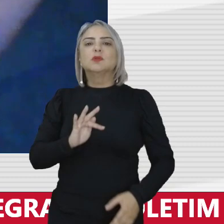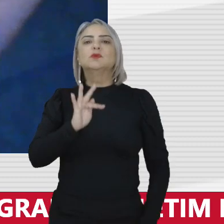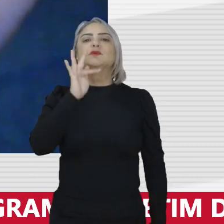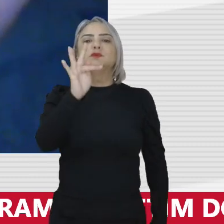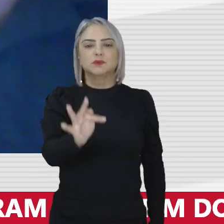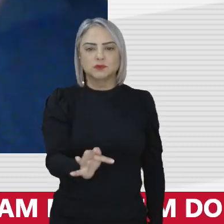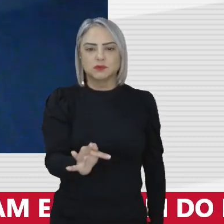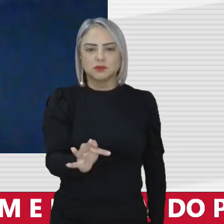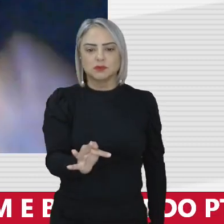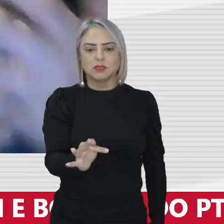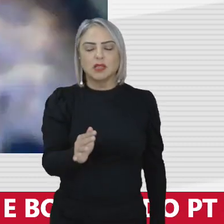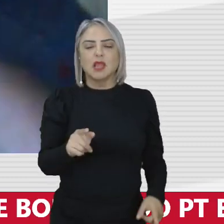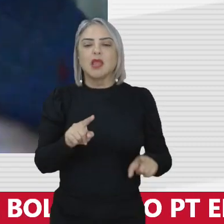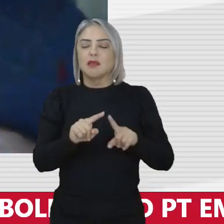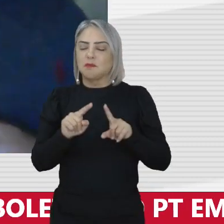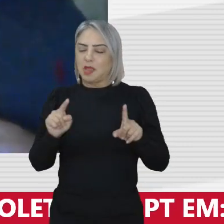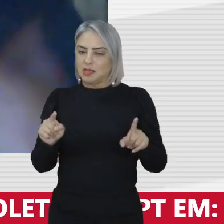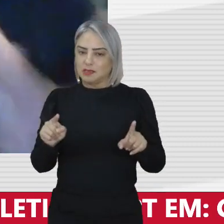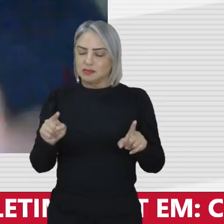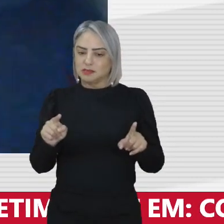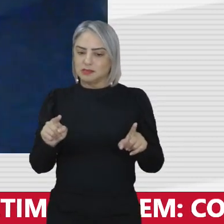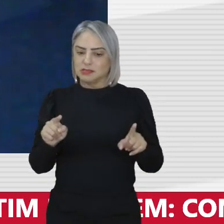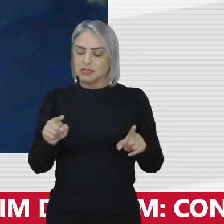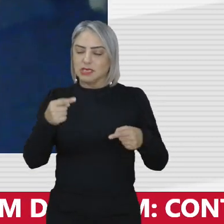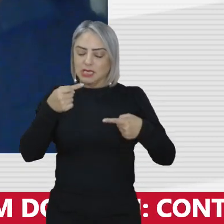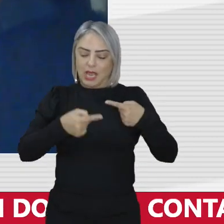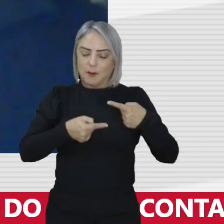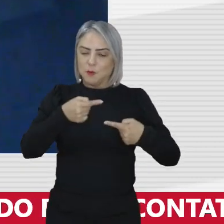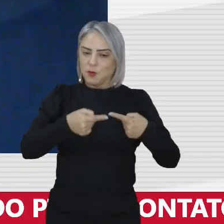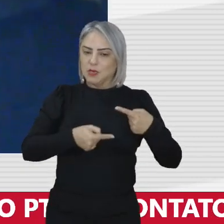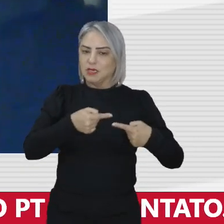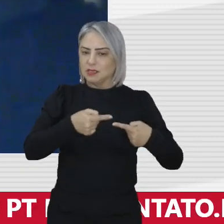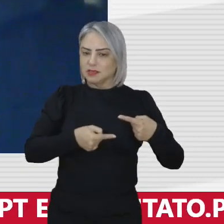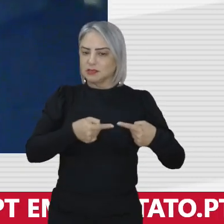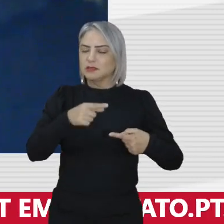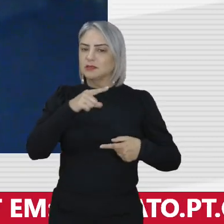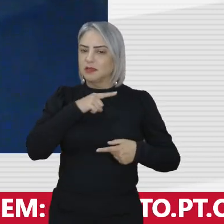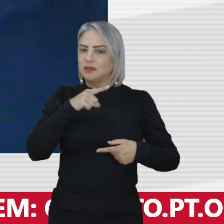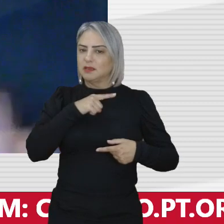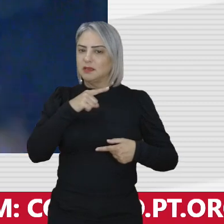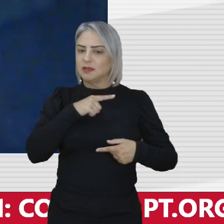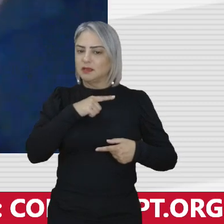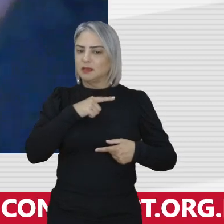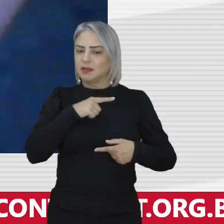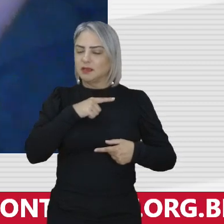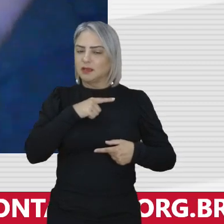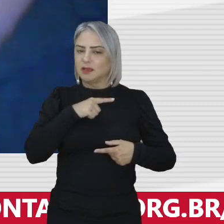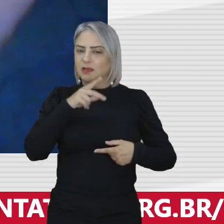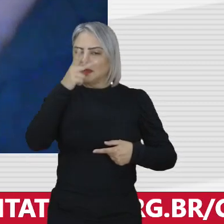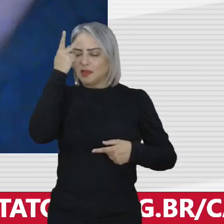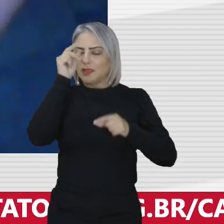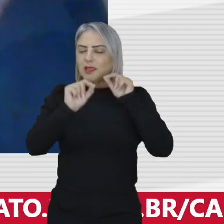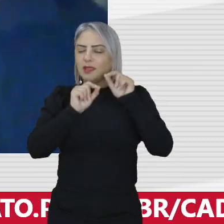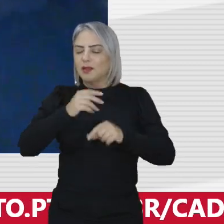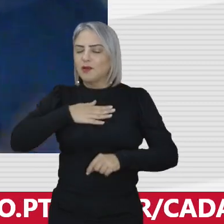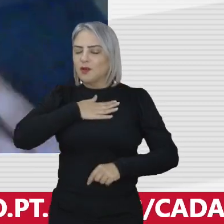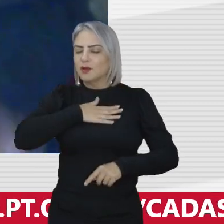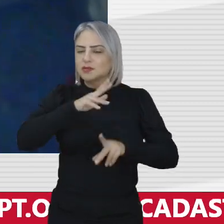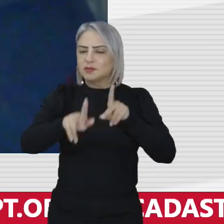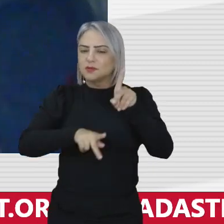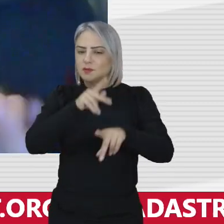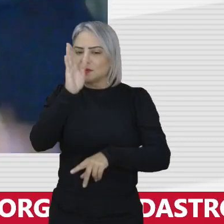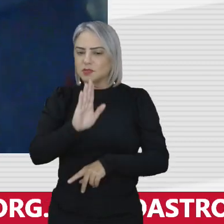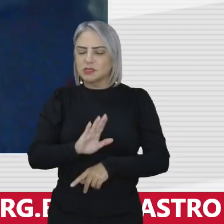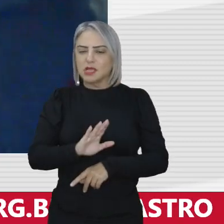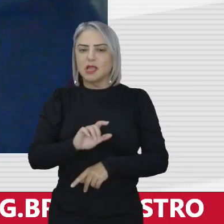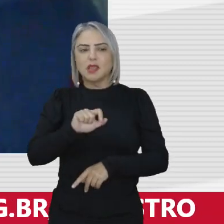mas que na política tenhamos quem gosta do povo brasileiro e quem